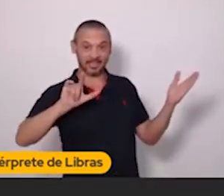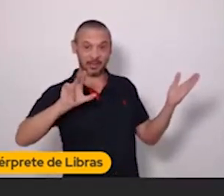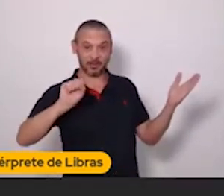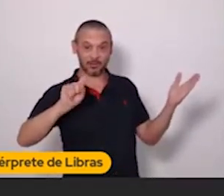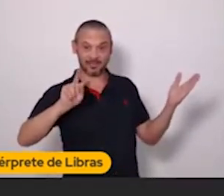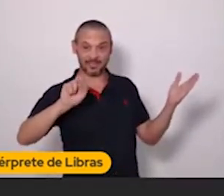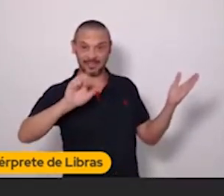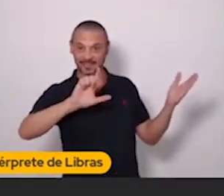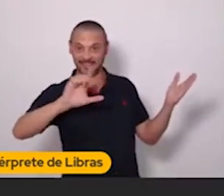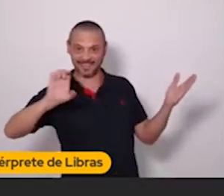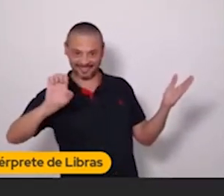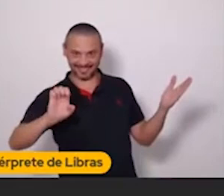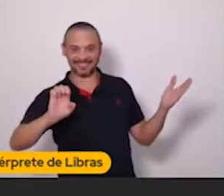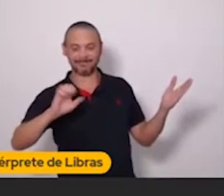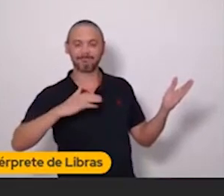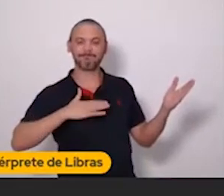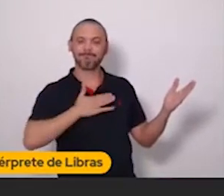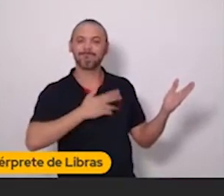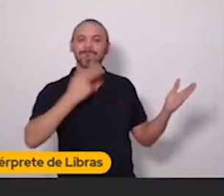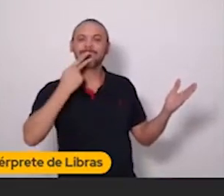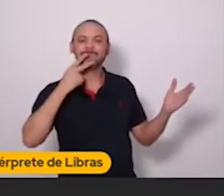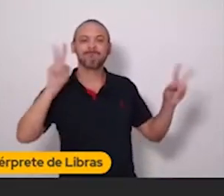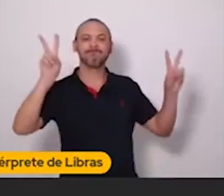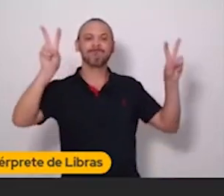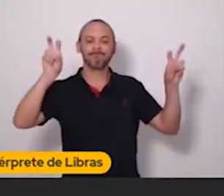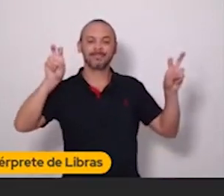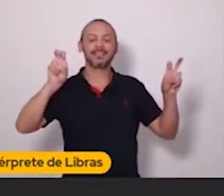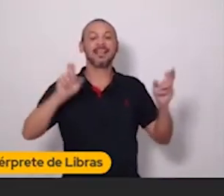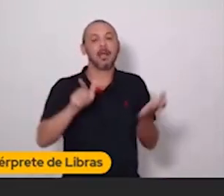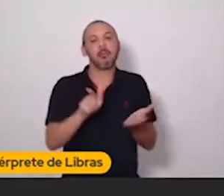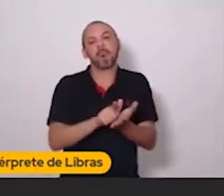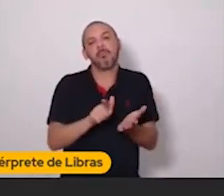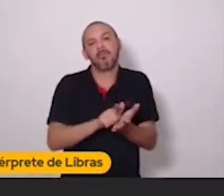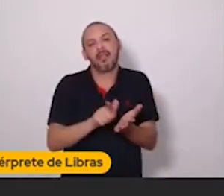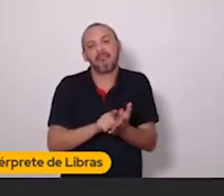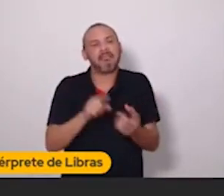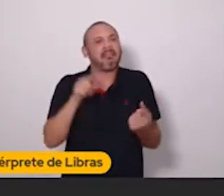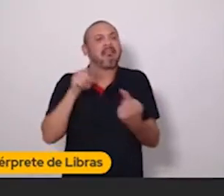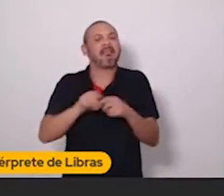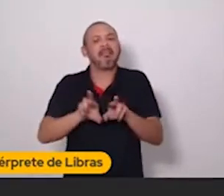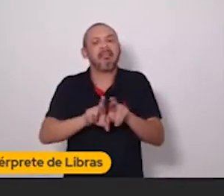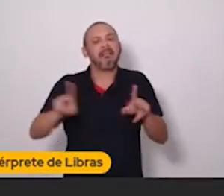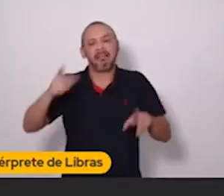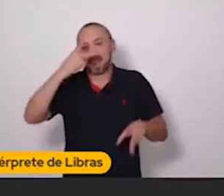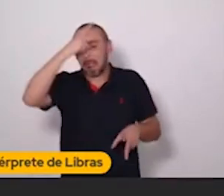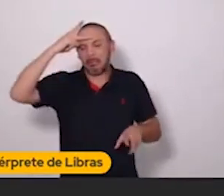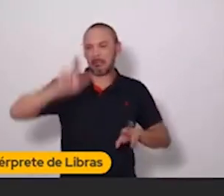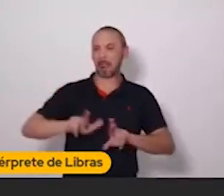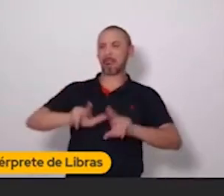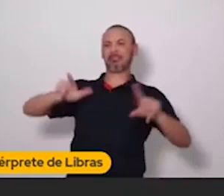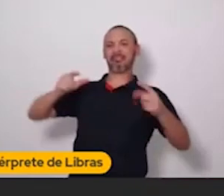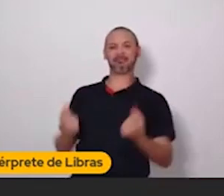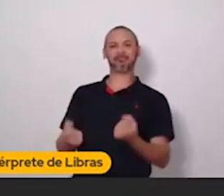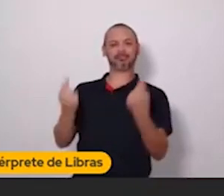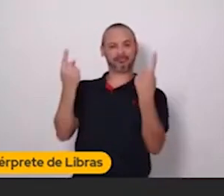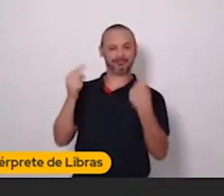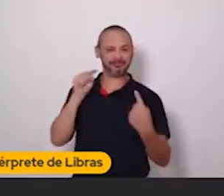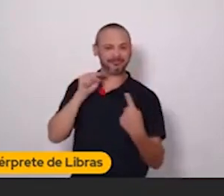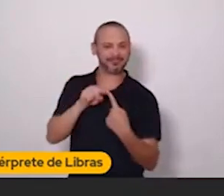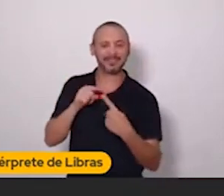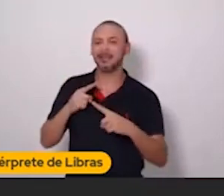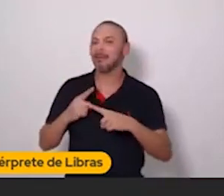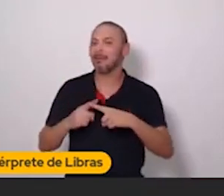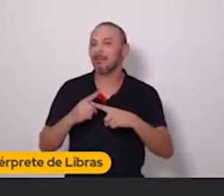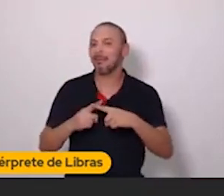e a gente gosta de chamar a Illustrali de papelaria nada óbvia para pessoas nada óbvias. E por que a gente chama assim?